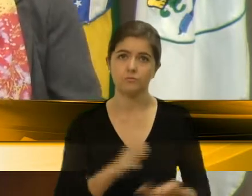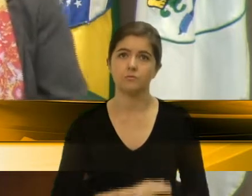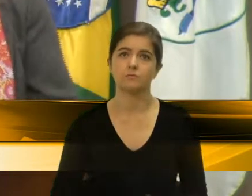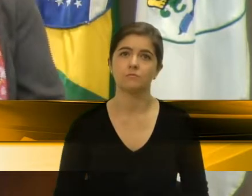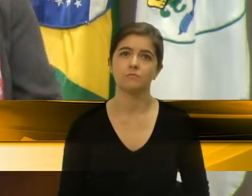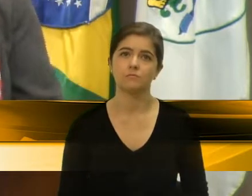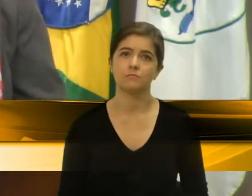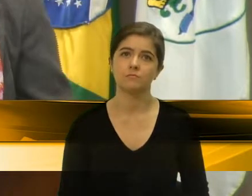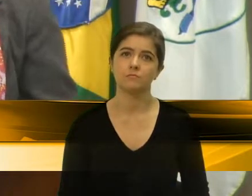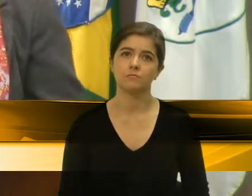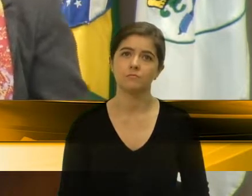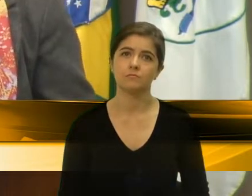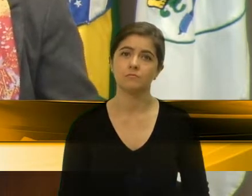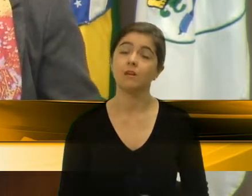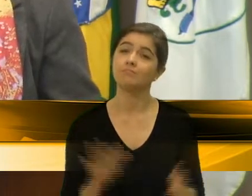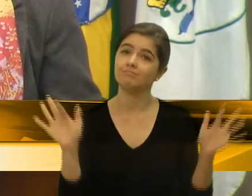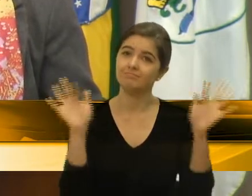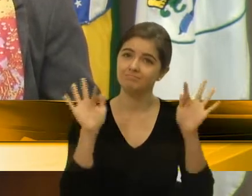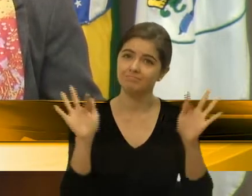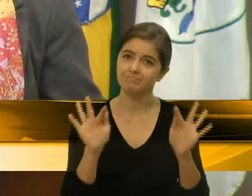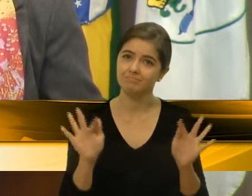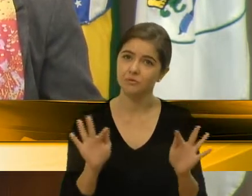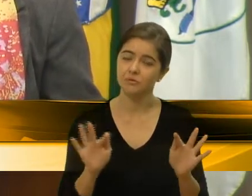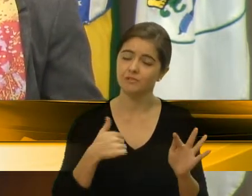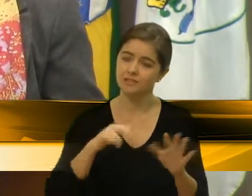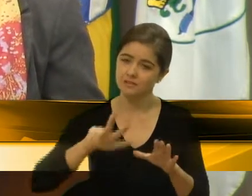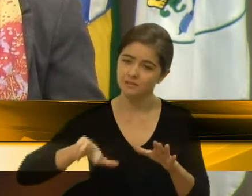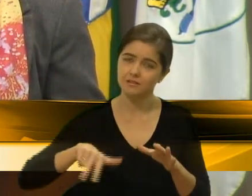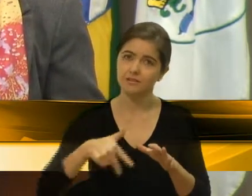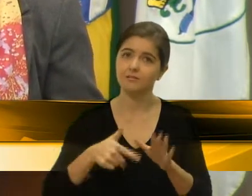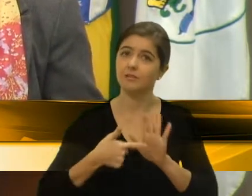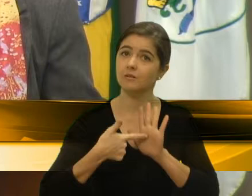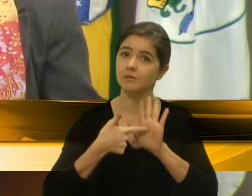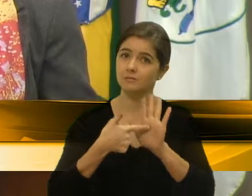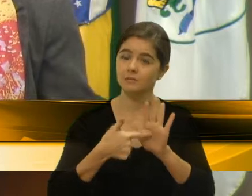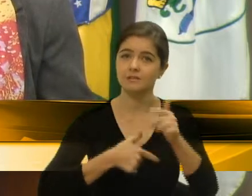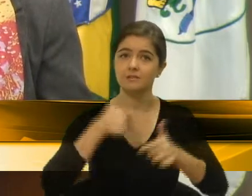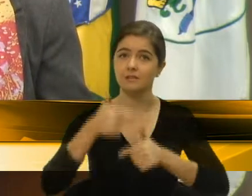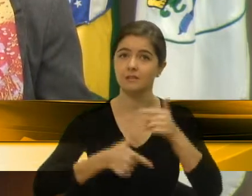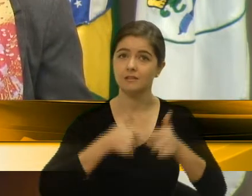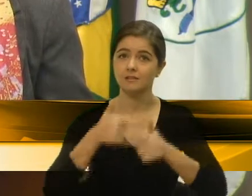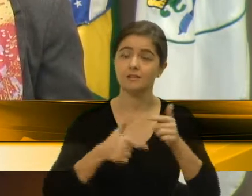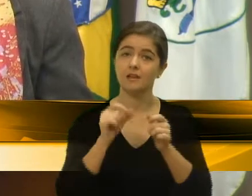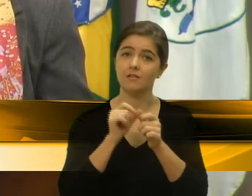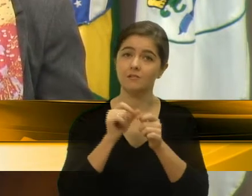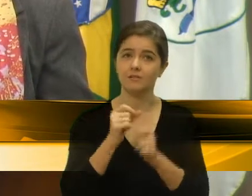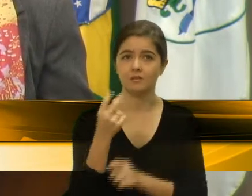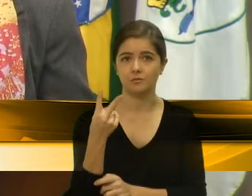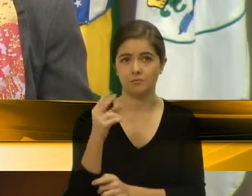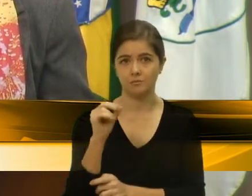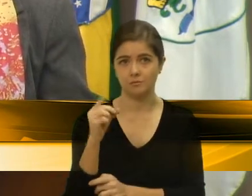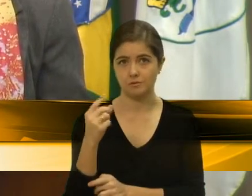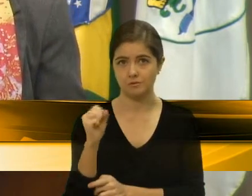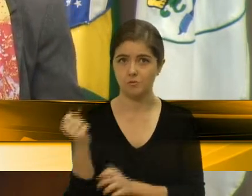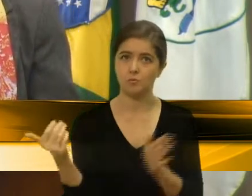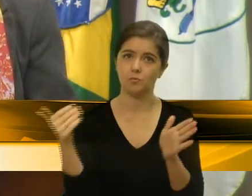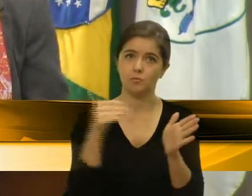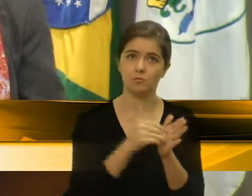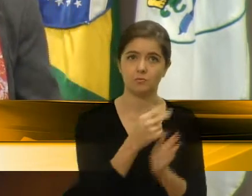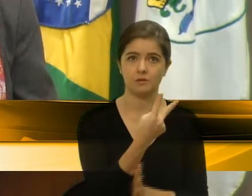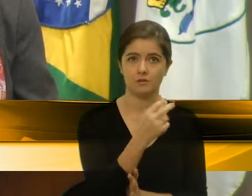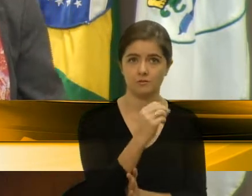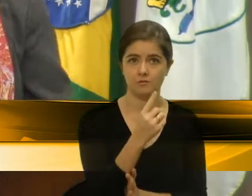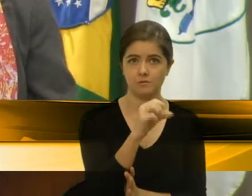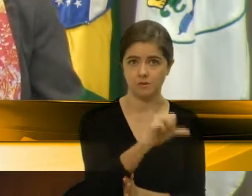É com muita felicidade que eu venho apresentar os trabalhos realizados de 2018 a 2019 do Centro Municipal